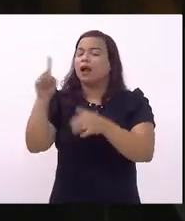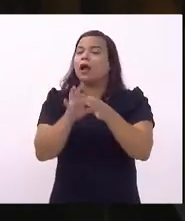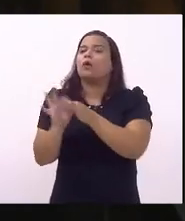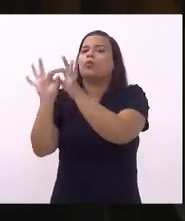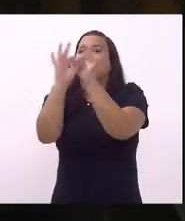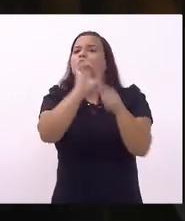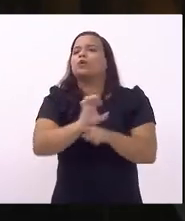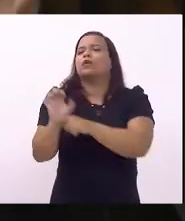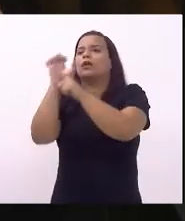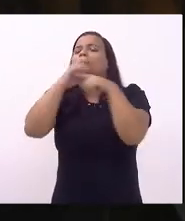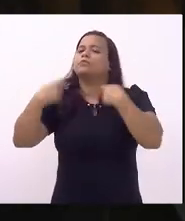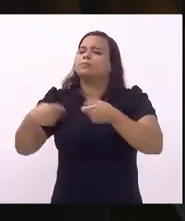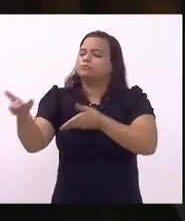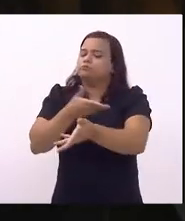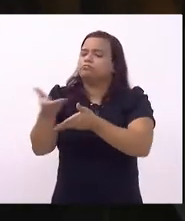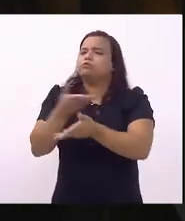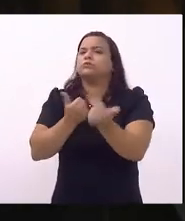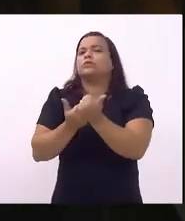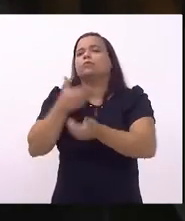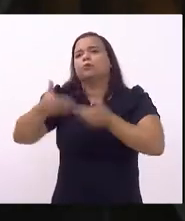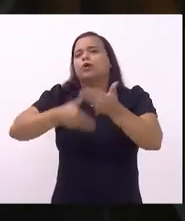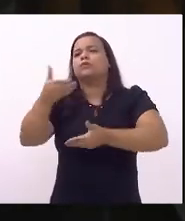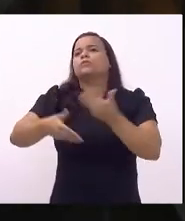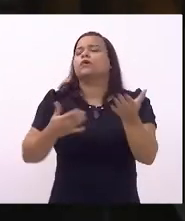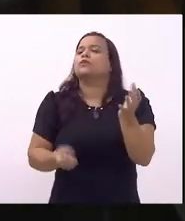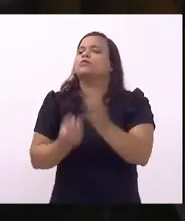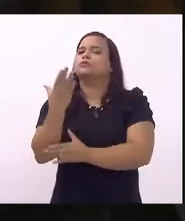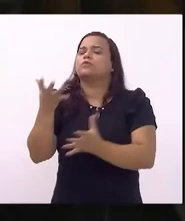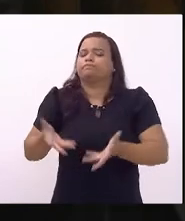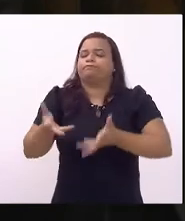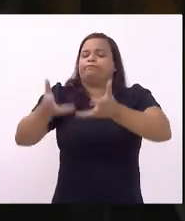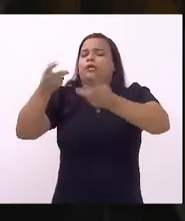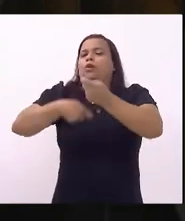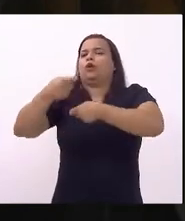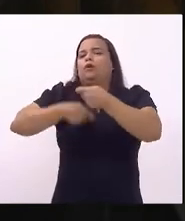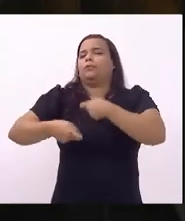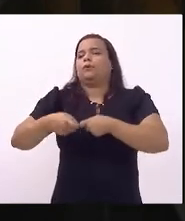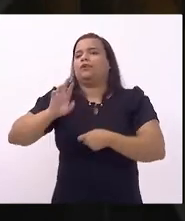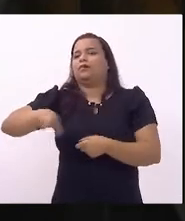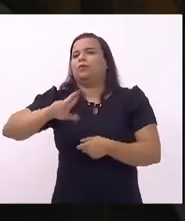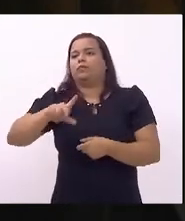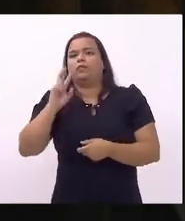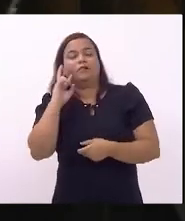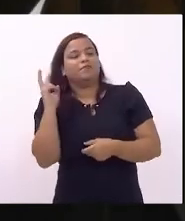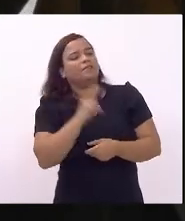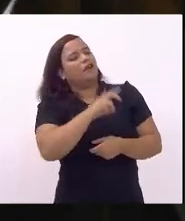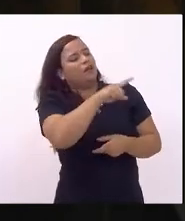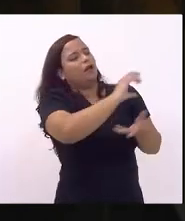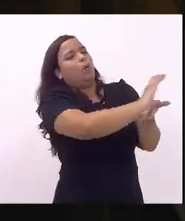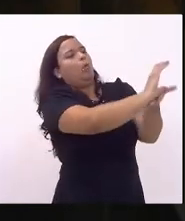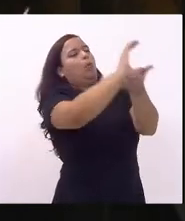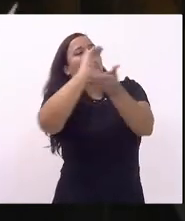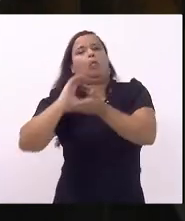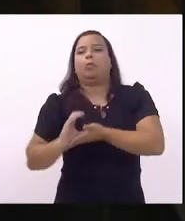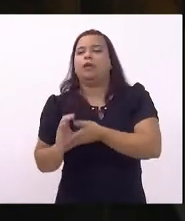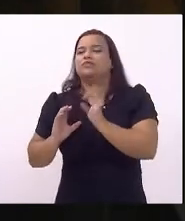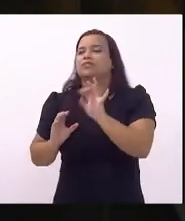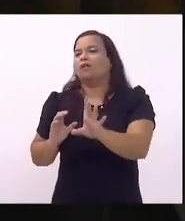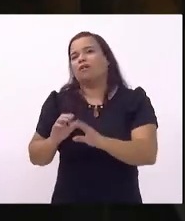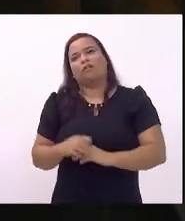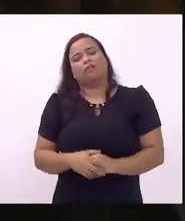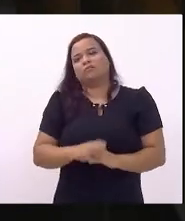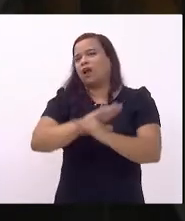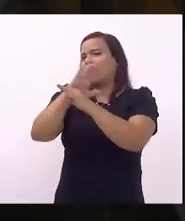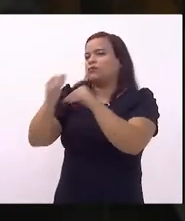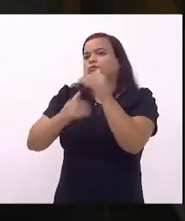o processo de recuperação econômica dos estados e municípios e não induzir os estados e municípios aderir a regime que não é não é deflagrador